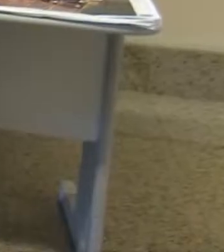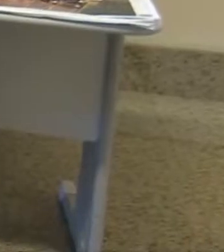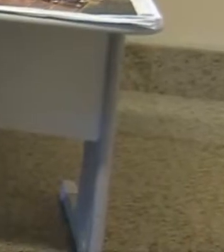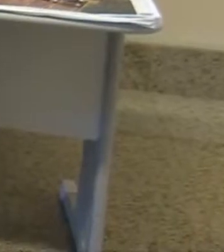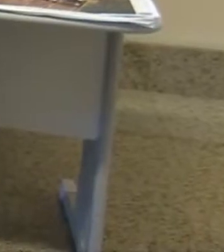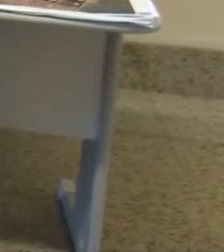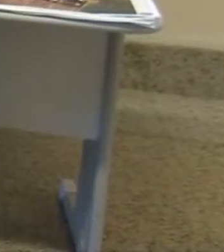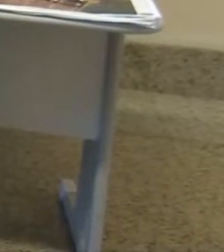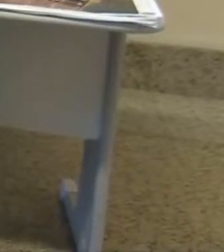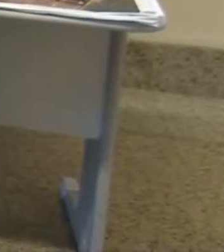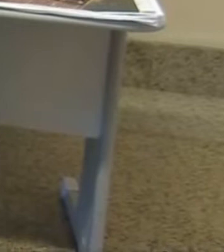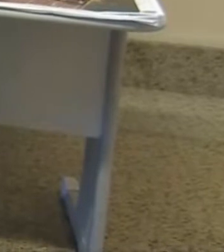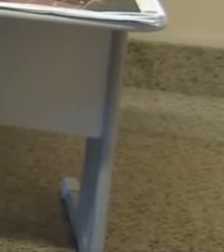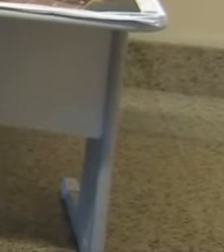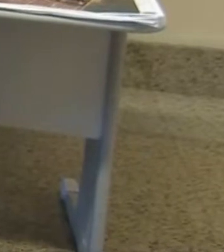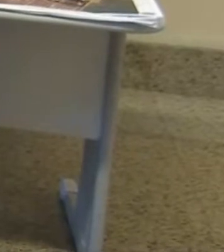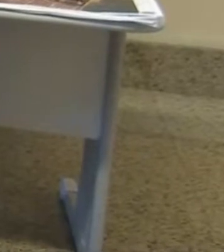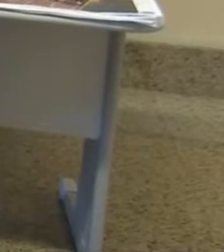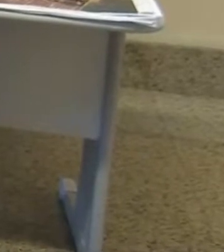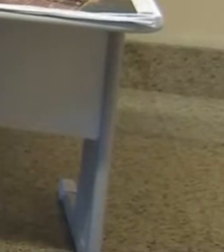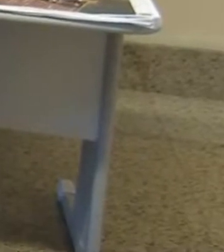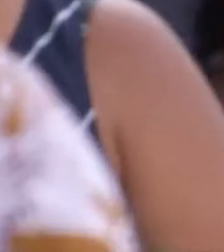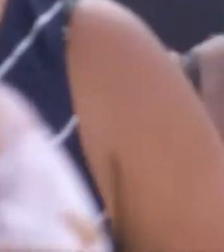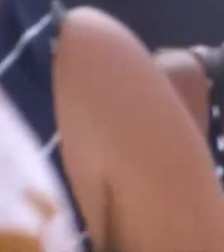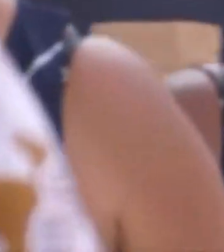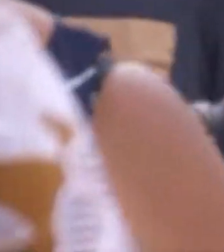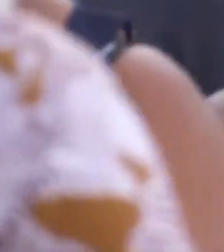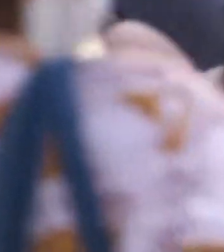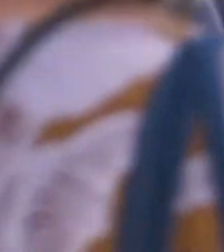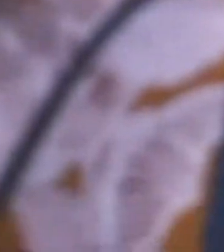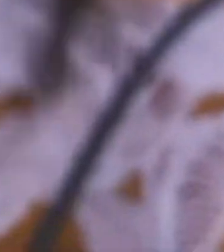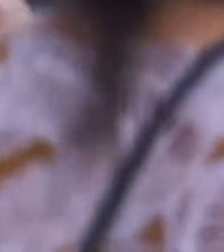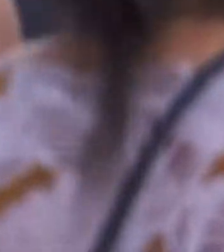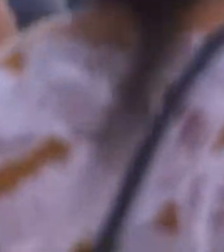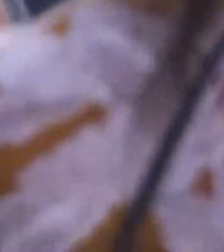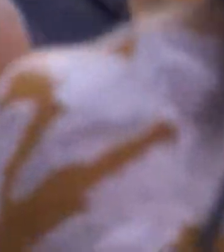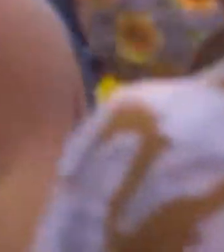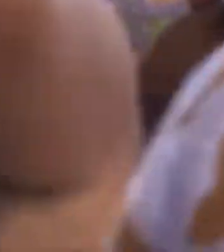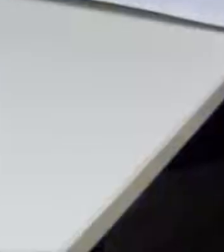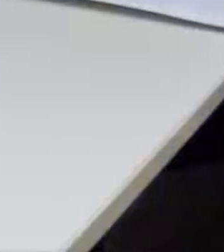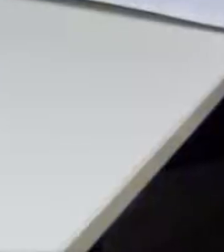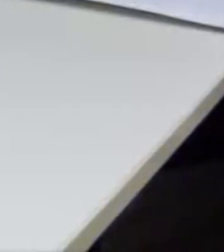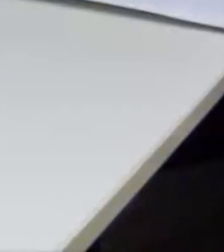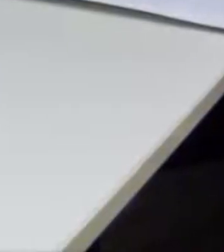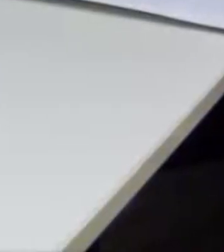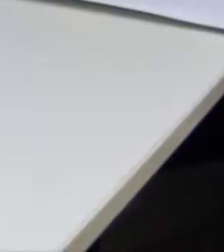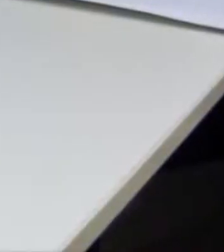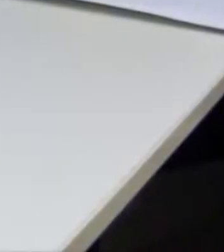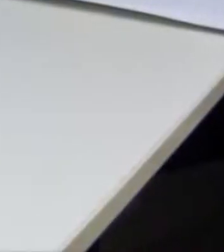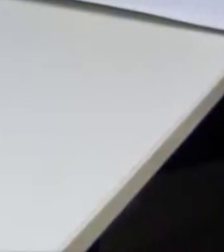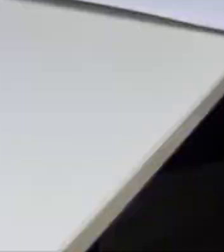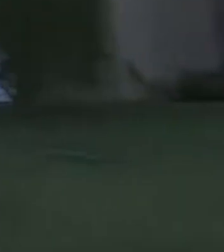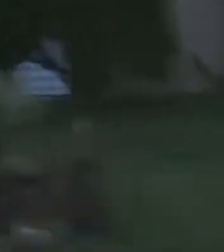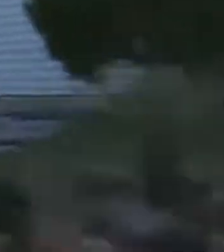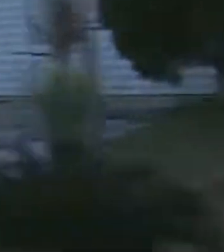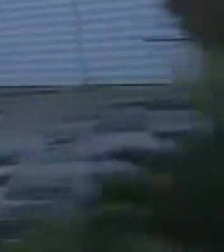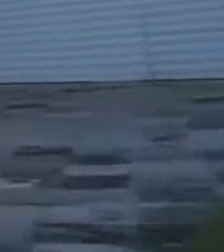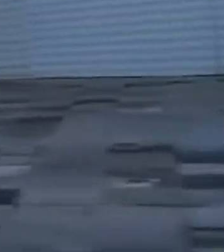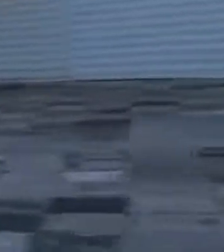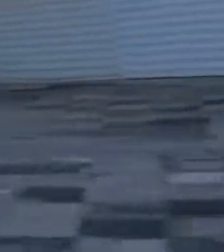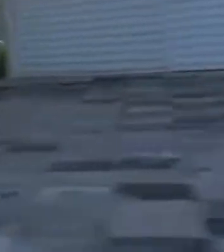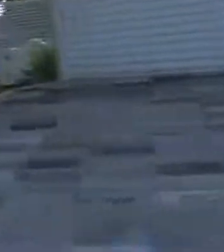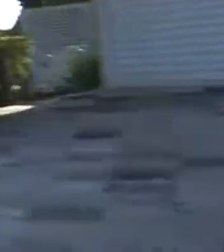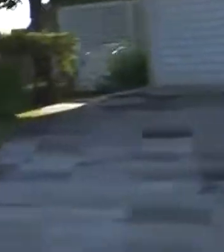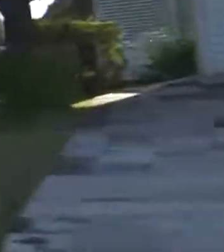ampliam contratações de profissionais com idade acima dos 40 anos. Para 85%